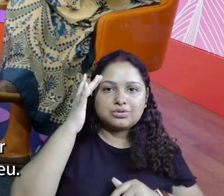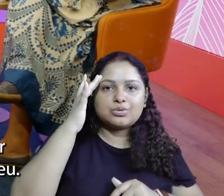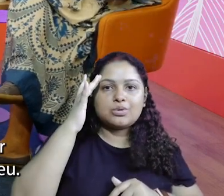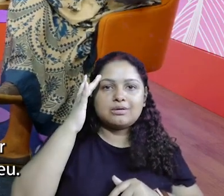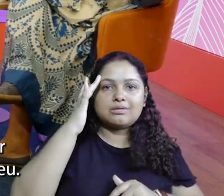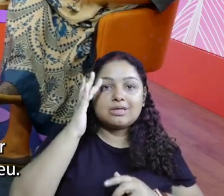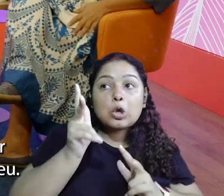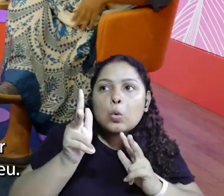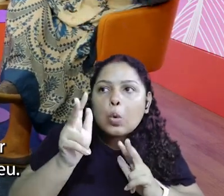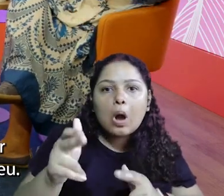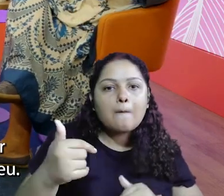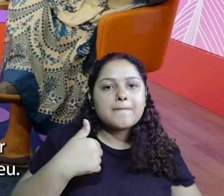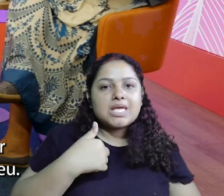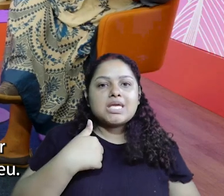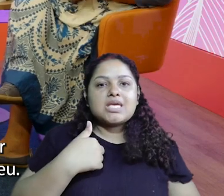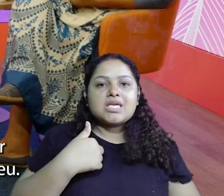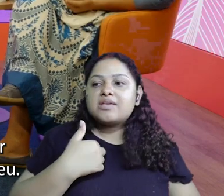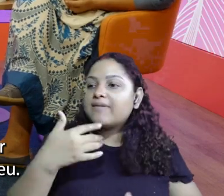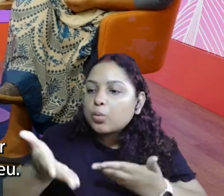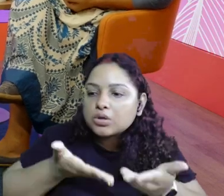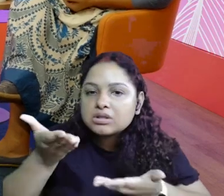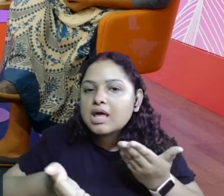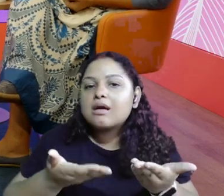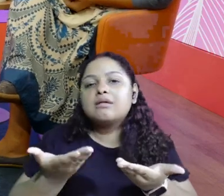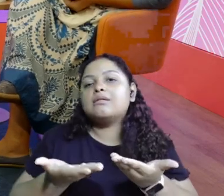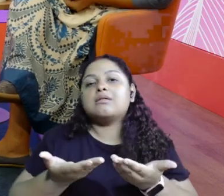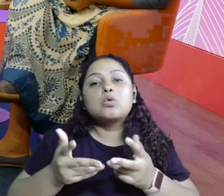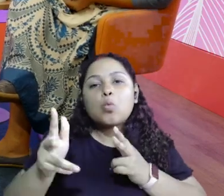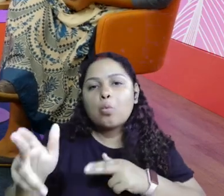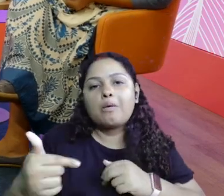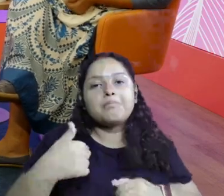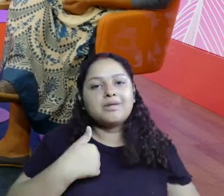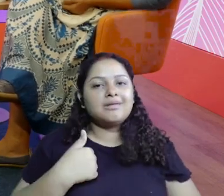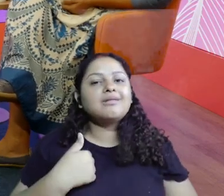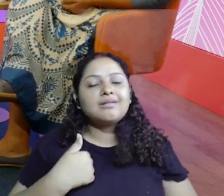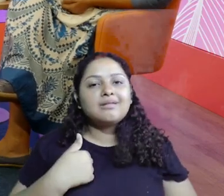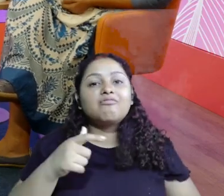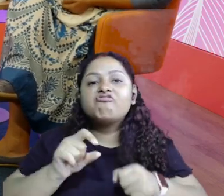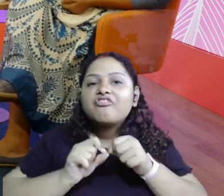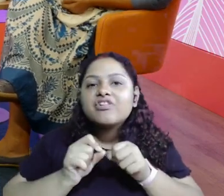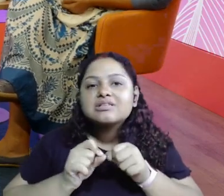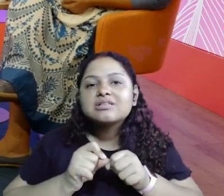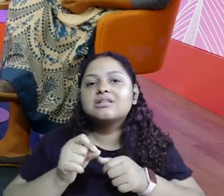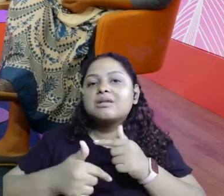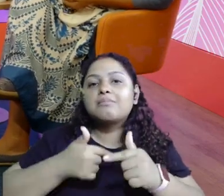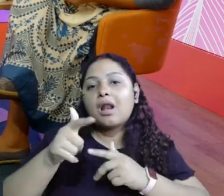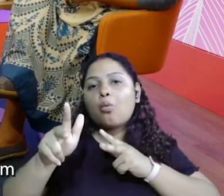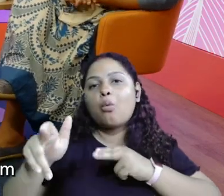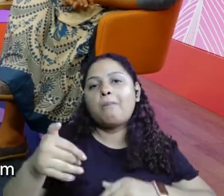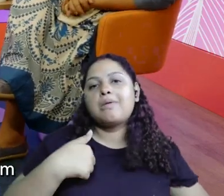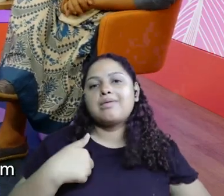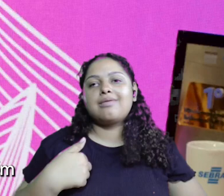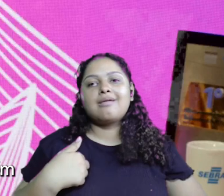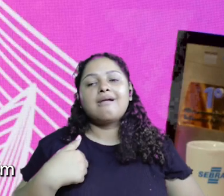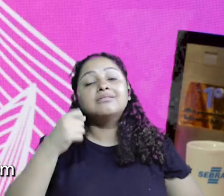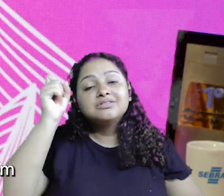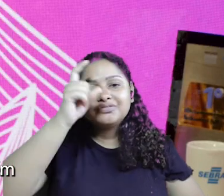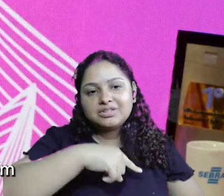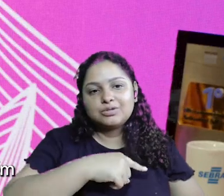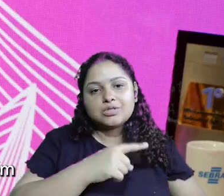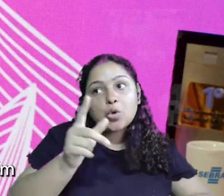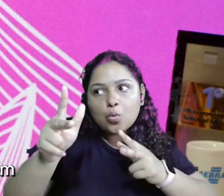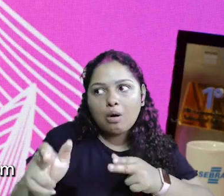outra Lili, que vai brilhar o olho do mesmo jeito que brilha o meu. Exatamente. E aí, é uma questão até de fazer um trabalho, primeiro, de,